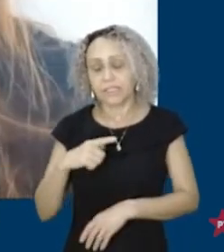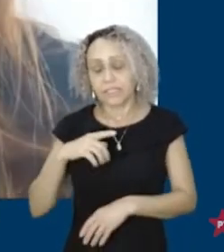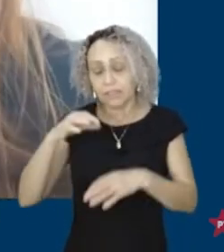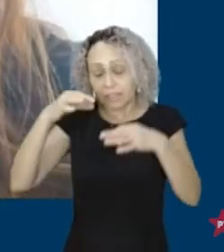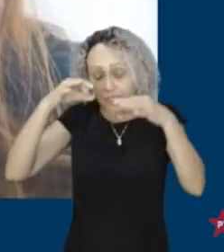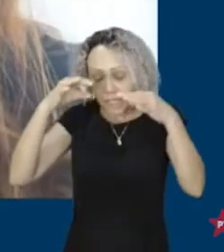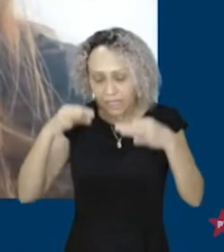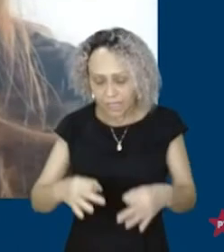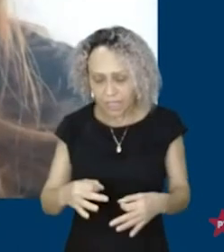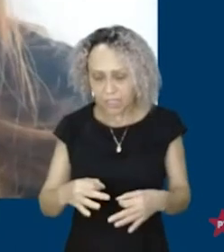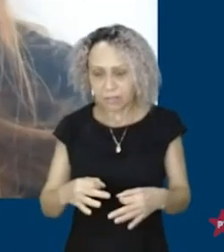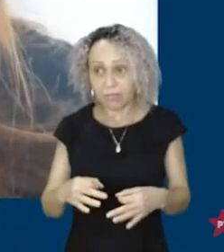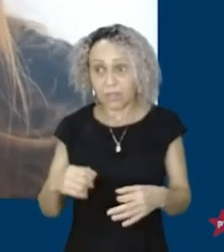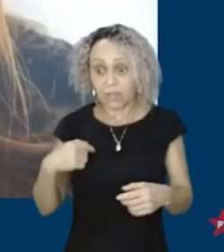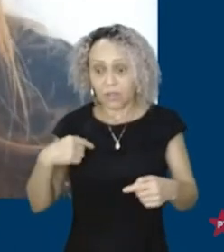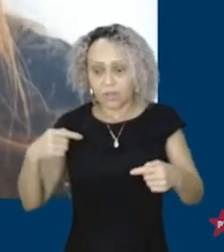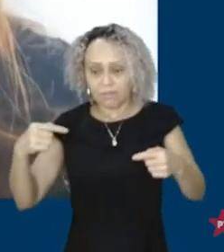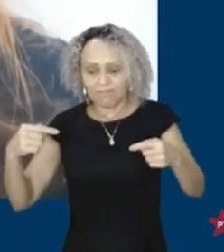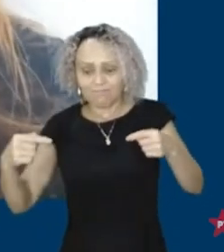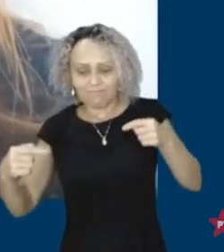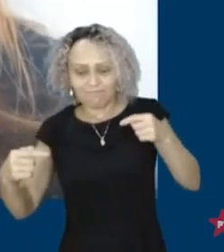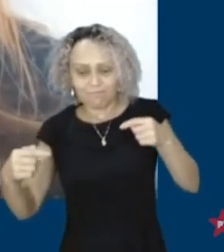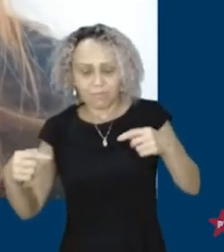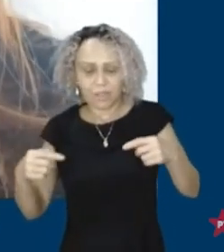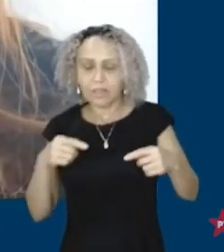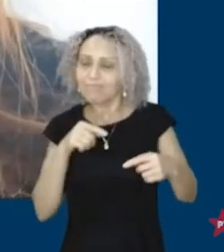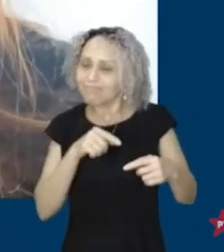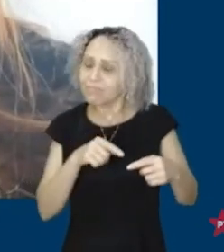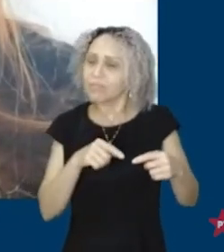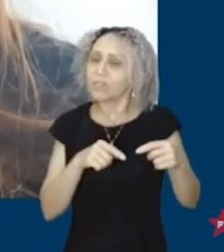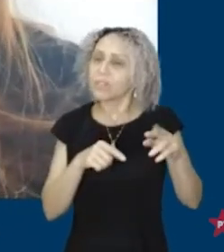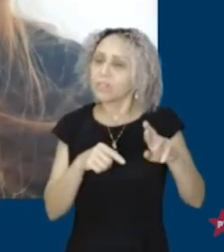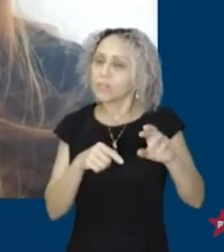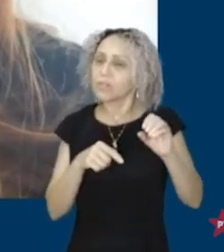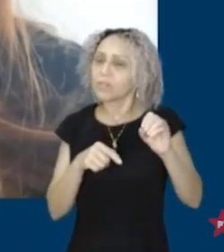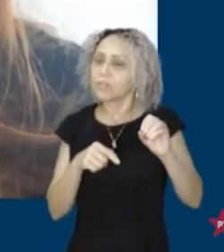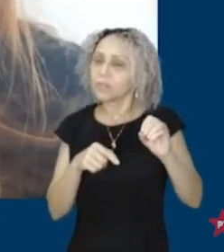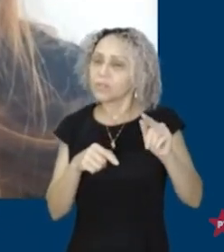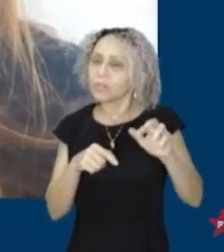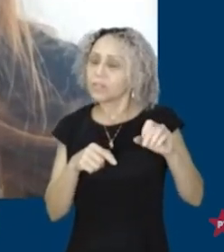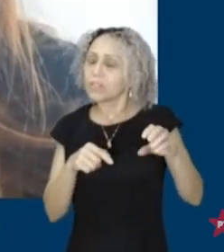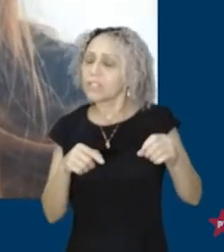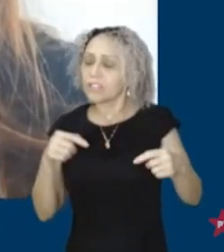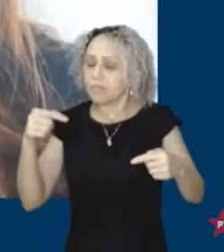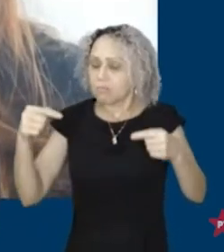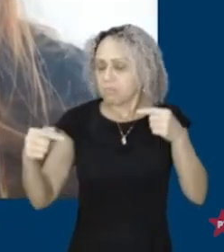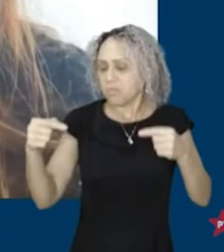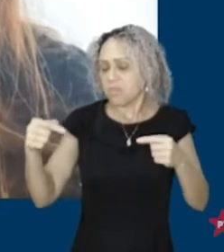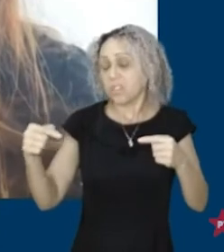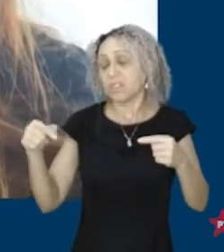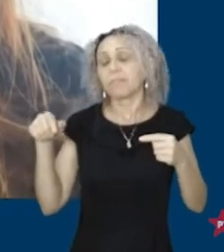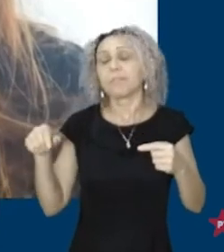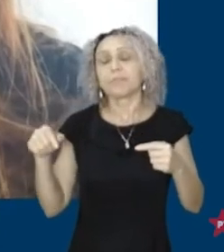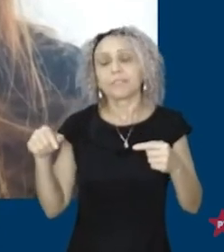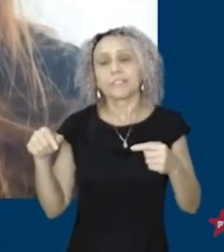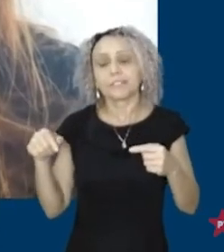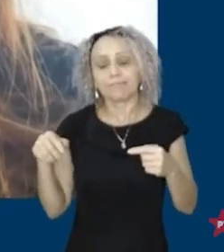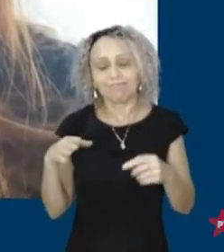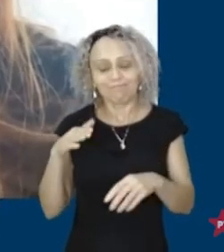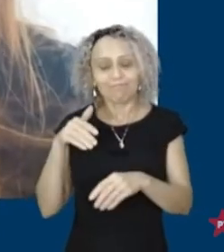de aceitação muito grande, até porque nós já tínhamos feito pesquisa aqui e o Rogério é uma pessoa muito determinada, né?